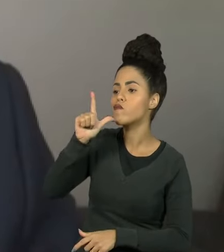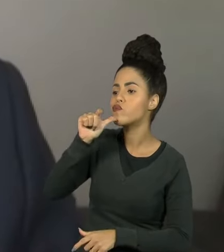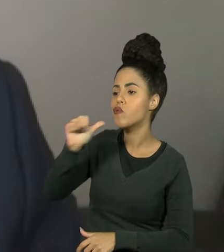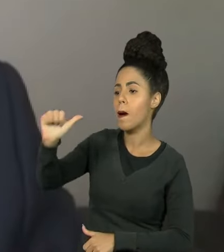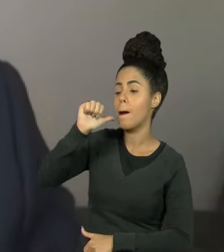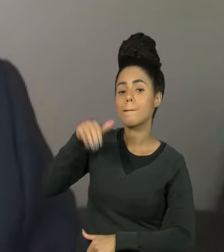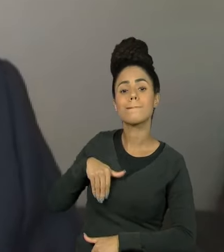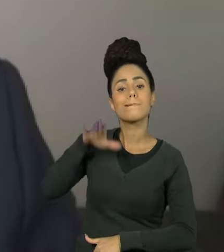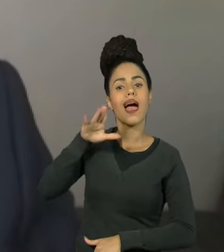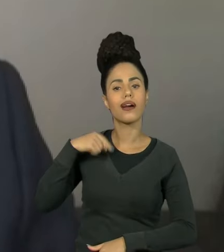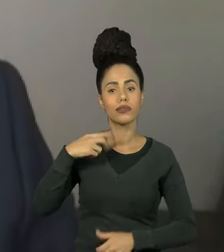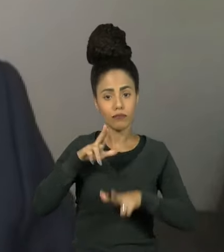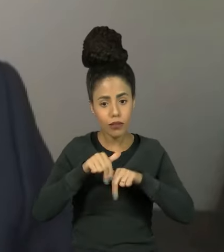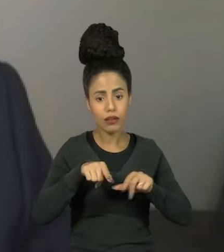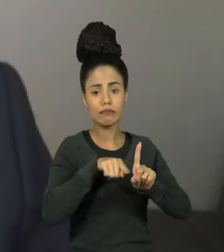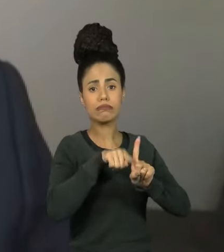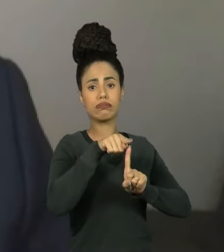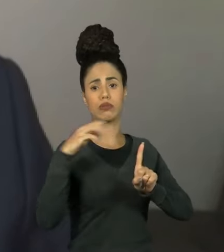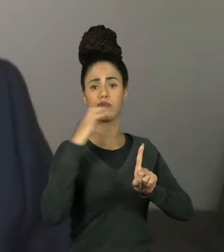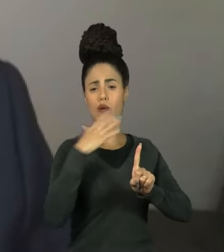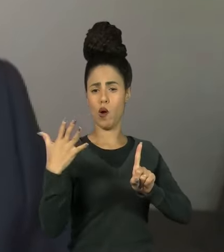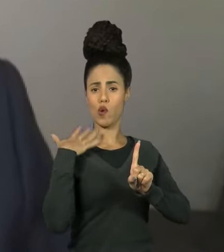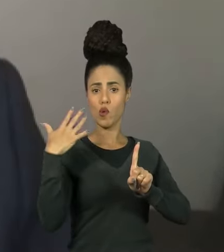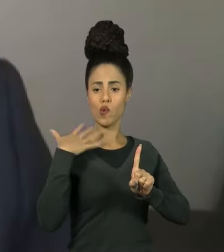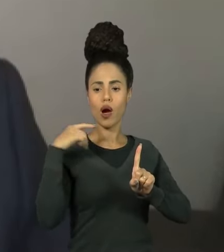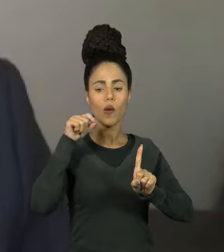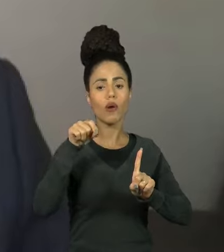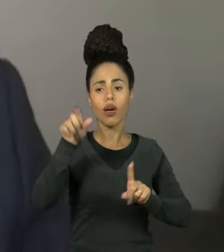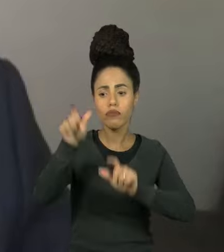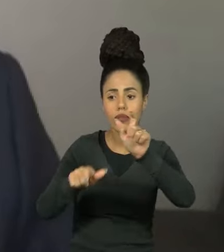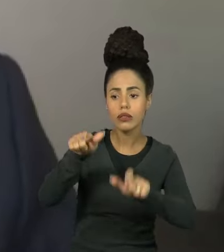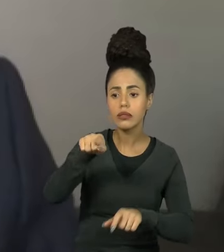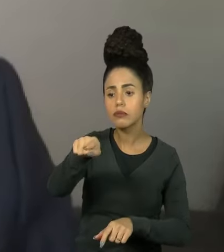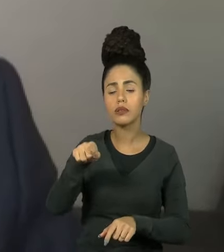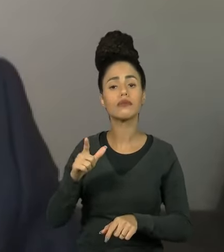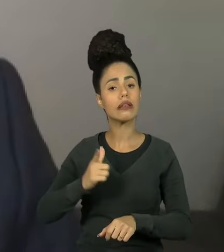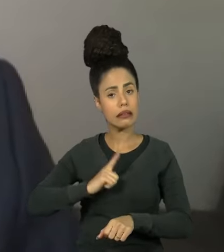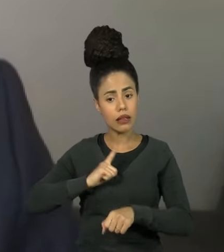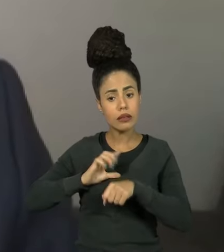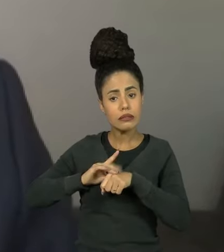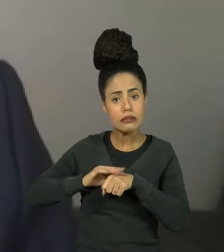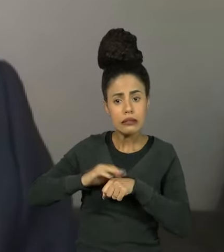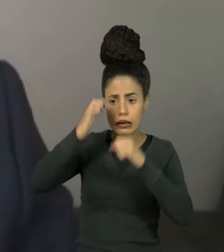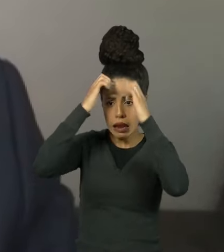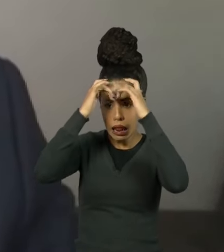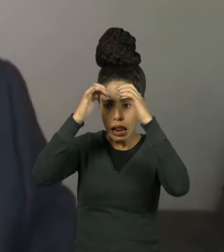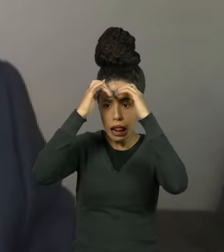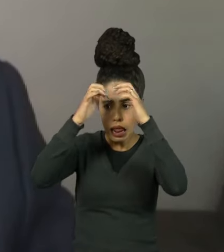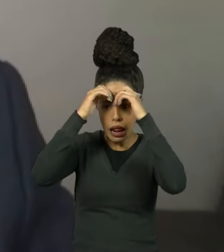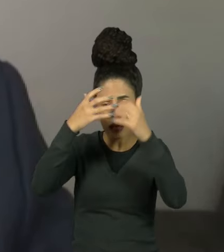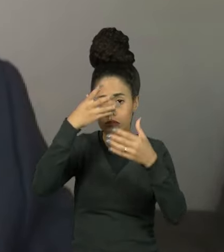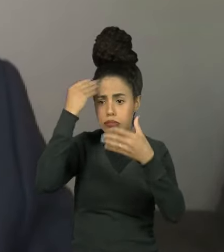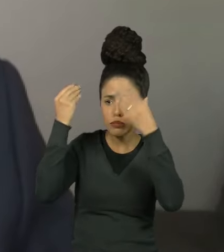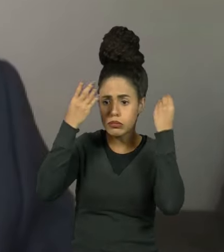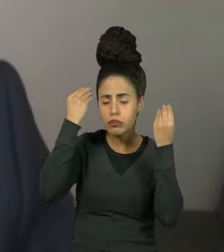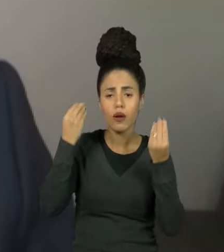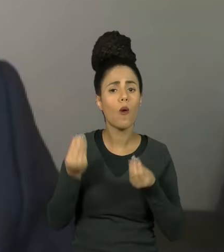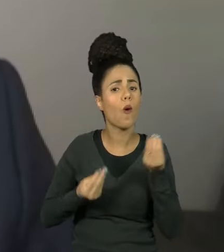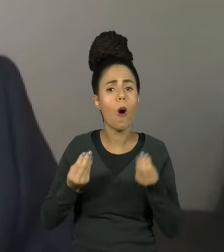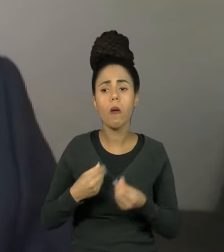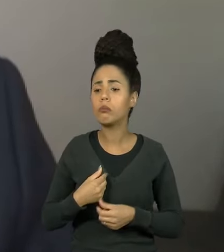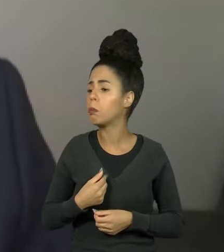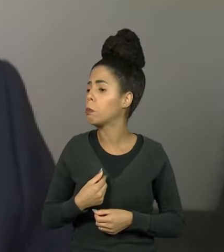em vigência de um calor excessivo, esses indivíduos que têm um comprometimento cognitivo, eles perdem essa